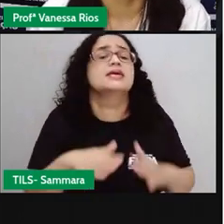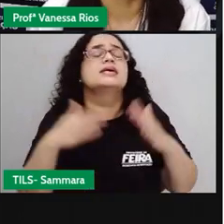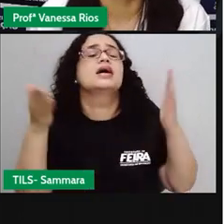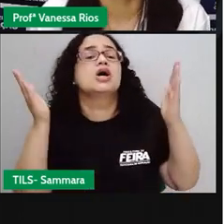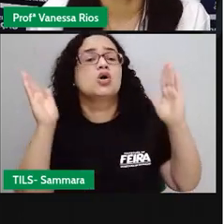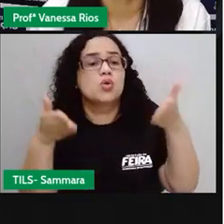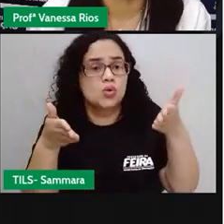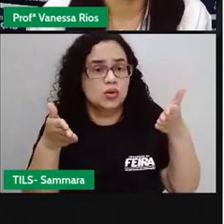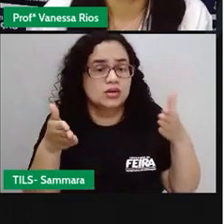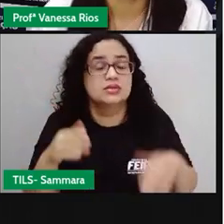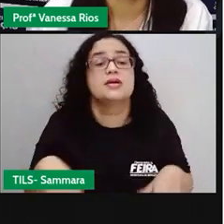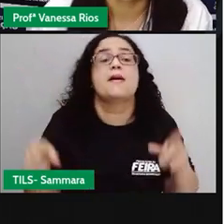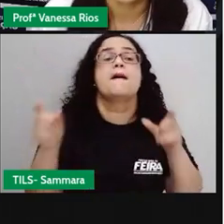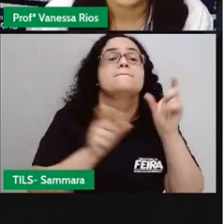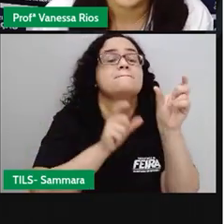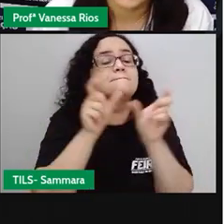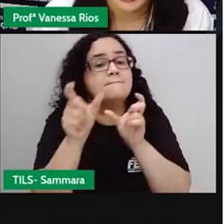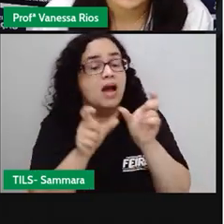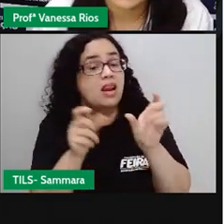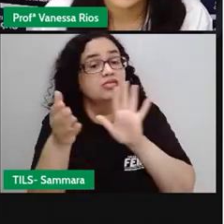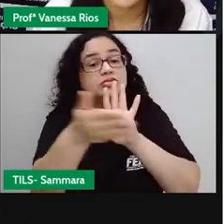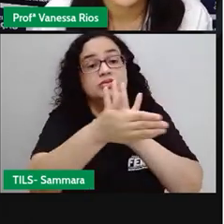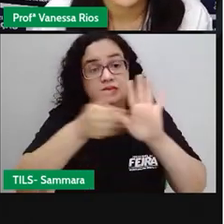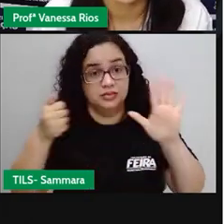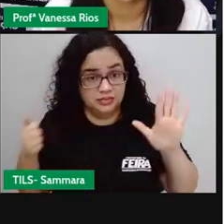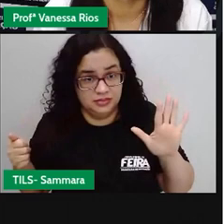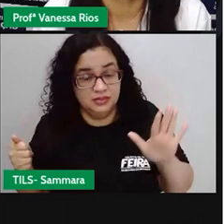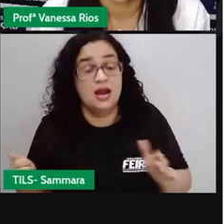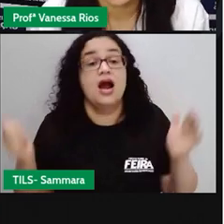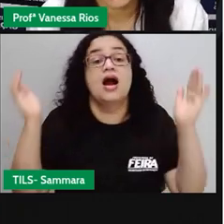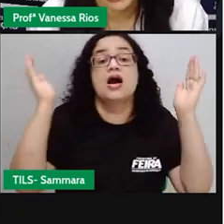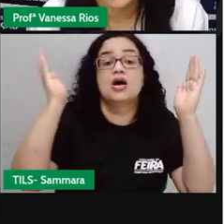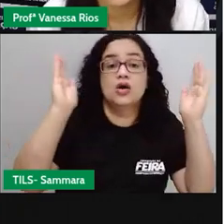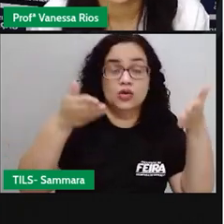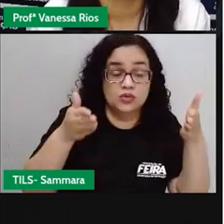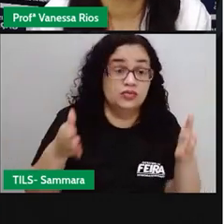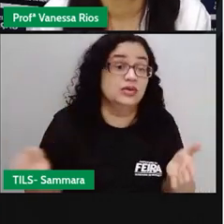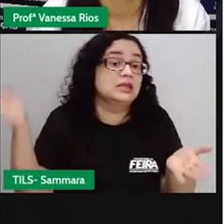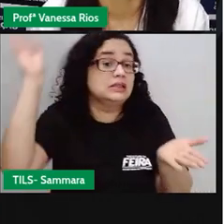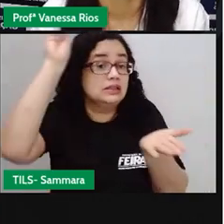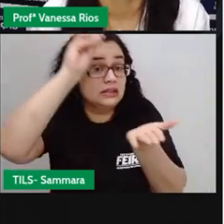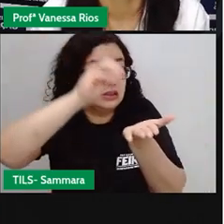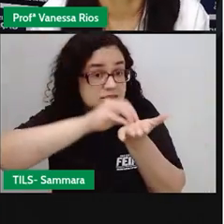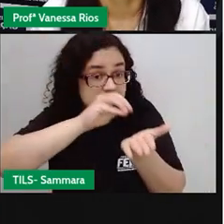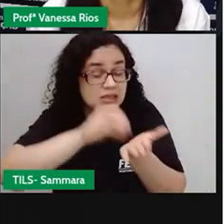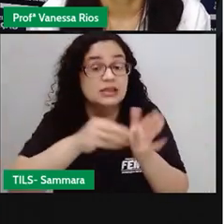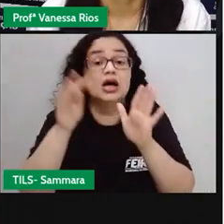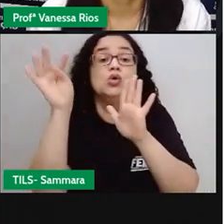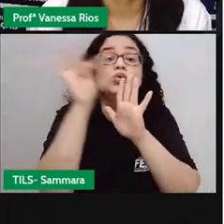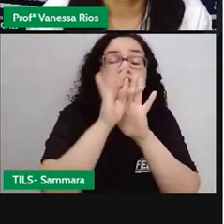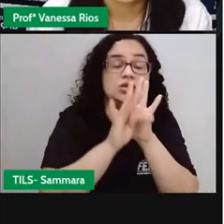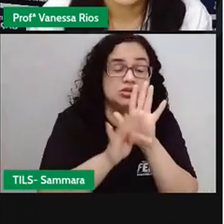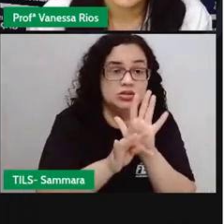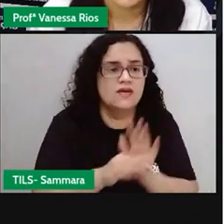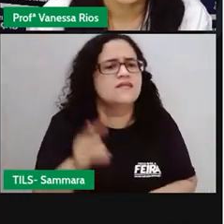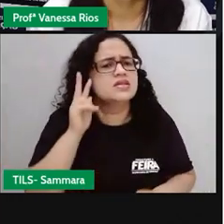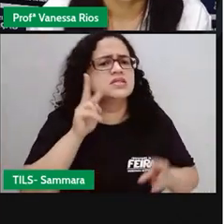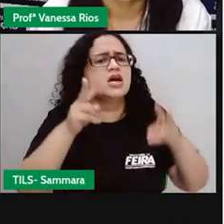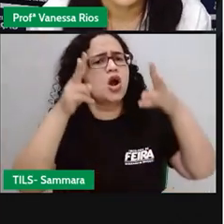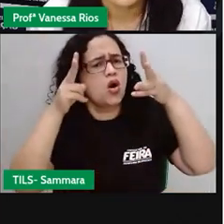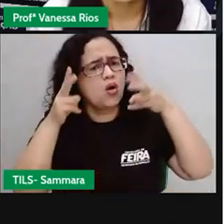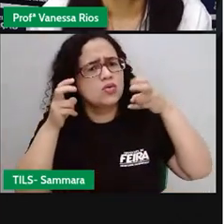agora, depois que as palavras que foram retiradas, né? Agora, elas foram acrescentadas ao texto. Você